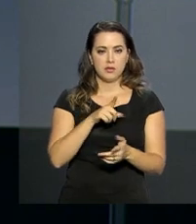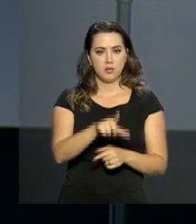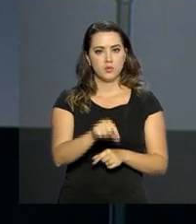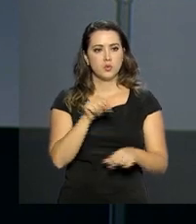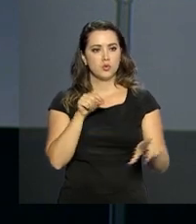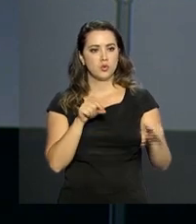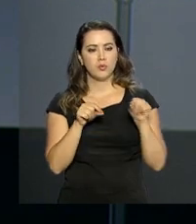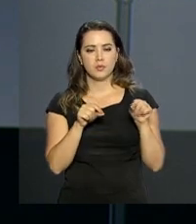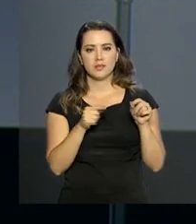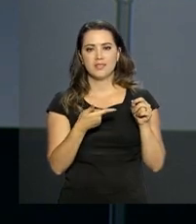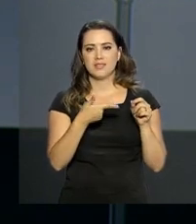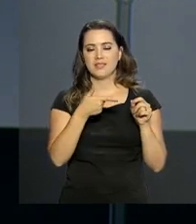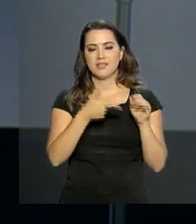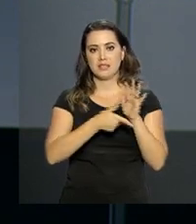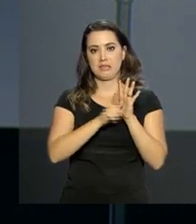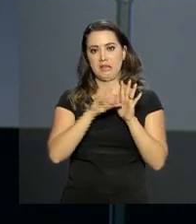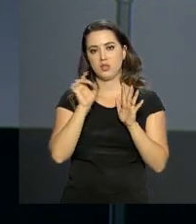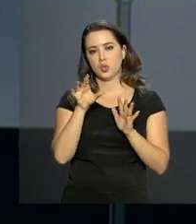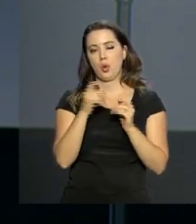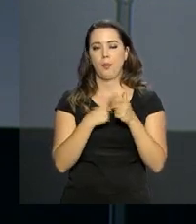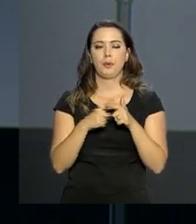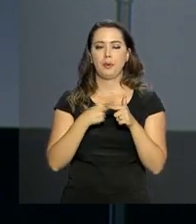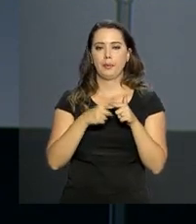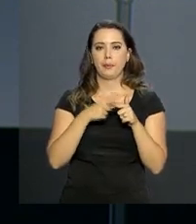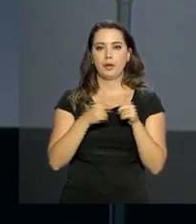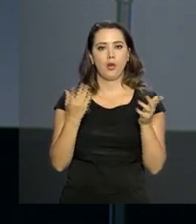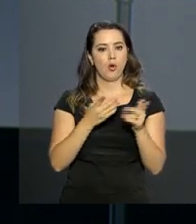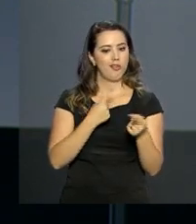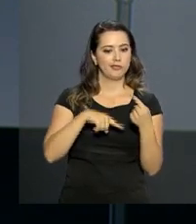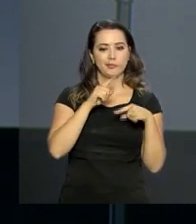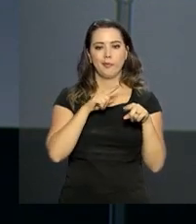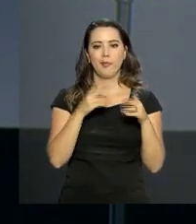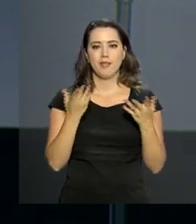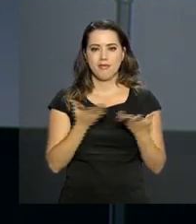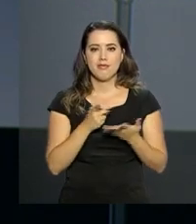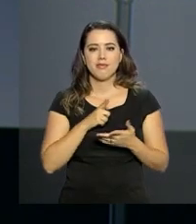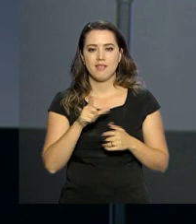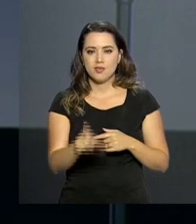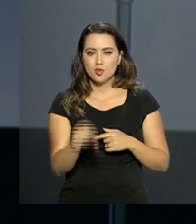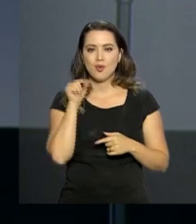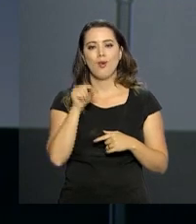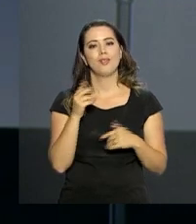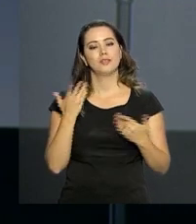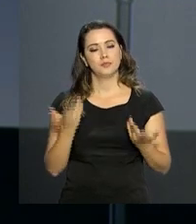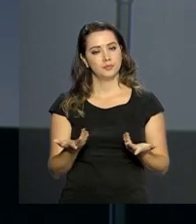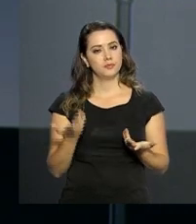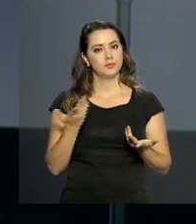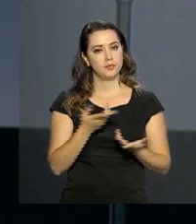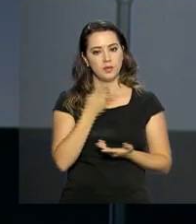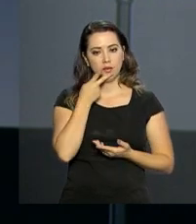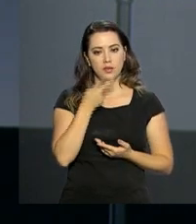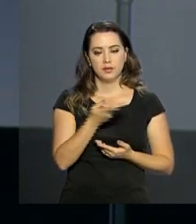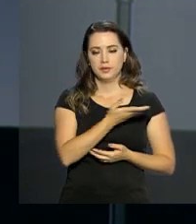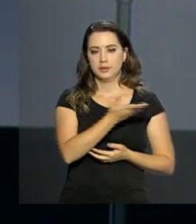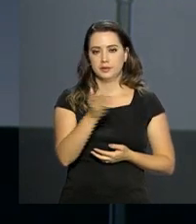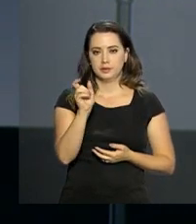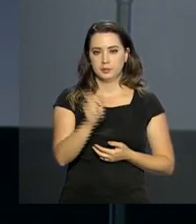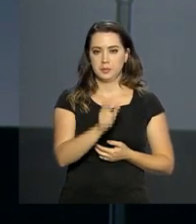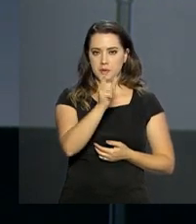em lugar de amarras. Portanto, é com abertura e competição, isto me dirijo especialmente àqueles